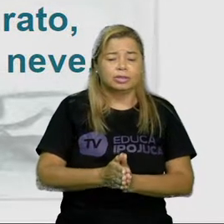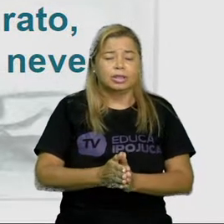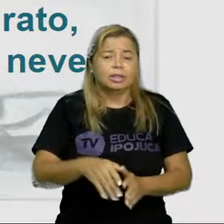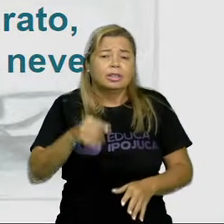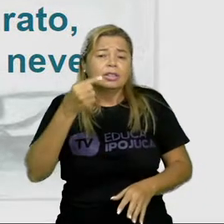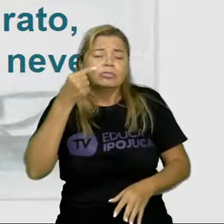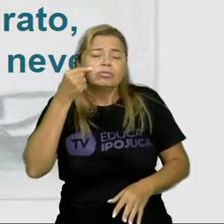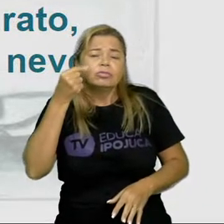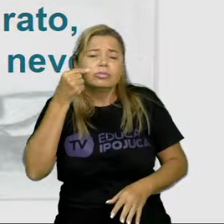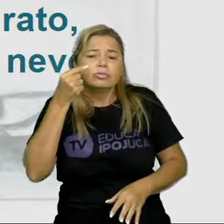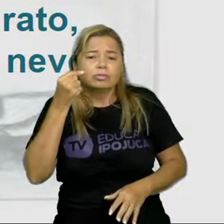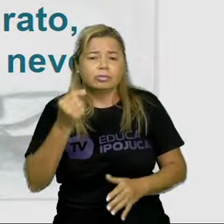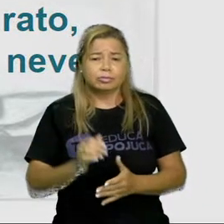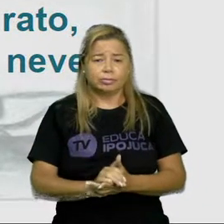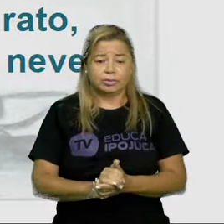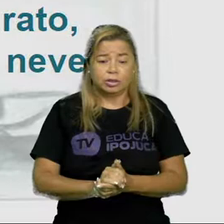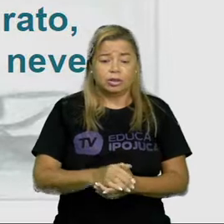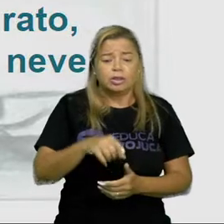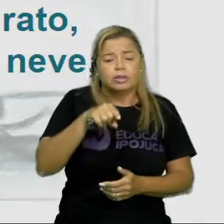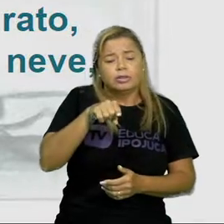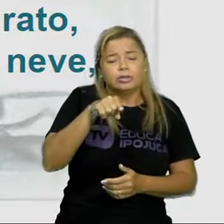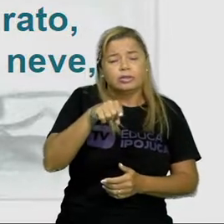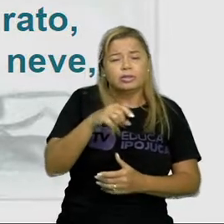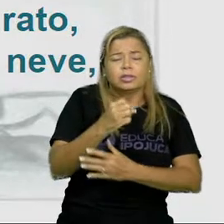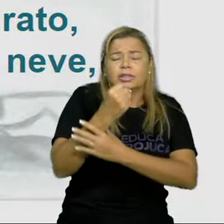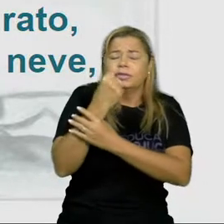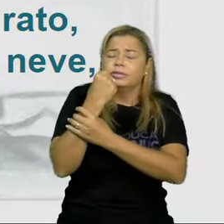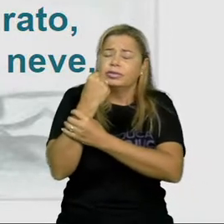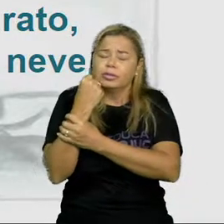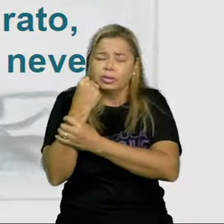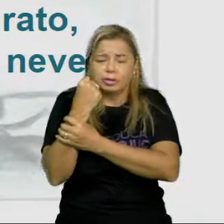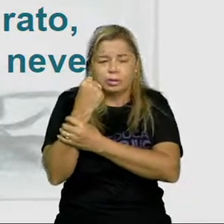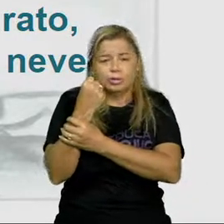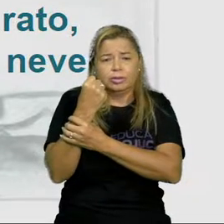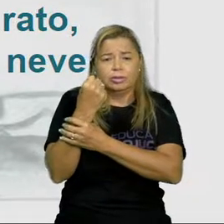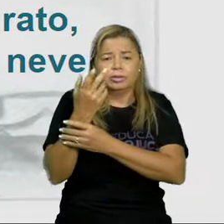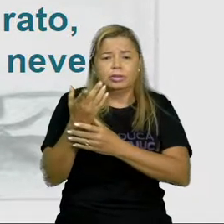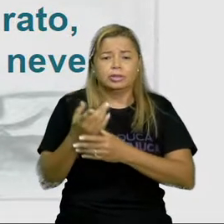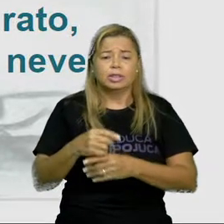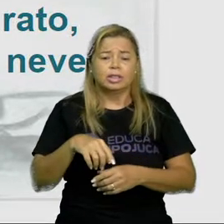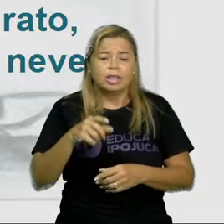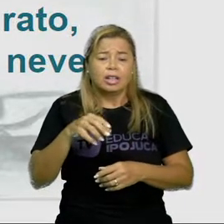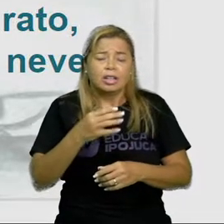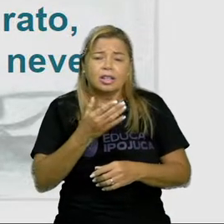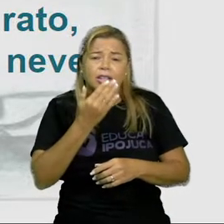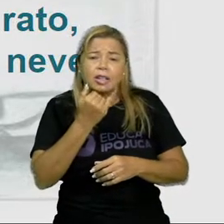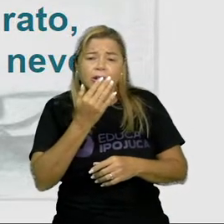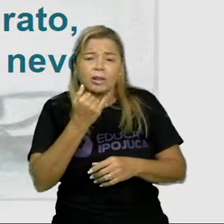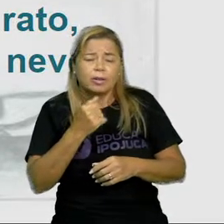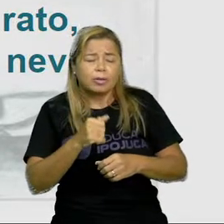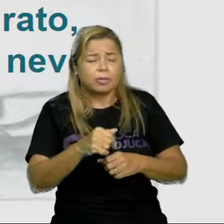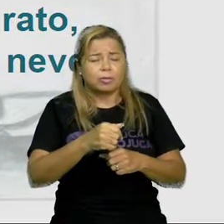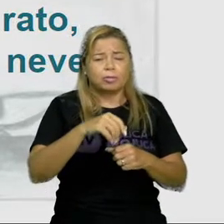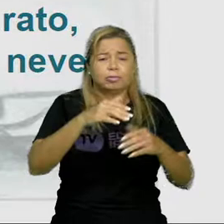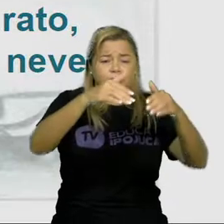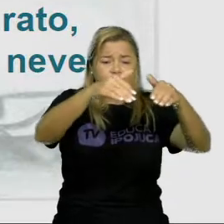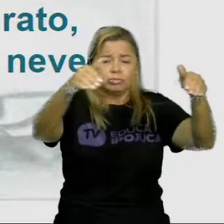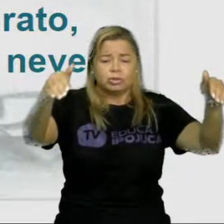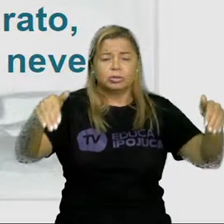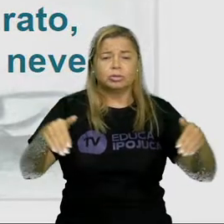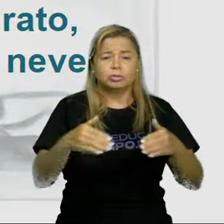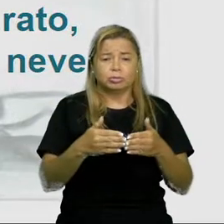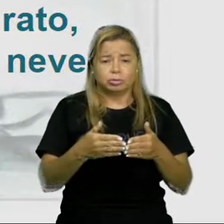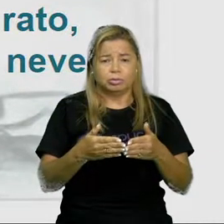ó rato, tu que és tão forte, que rói o muro, que tapa o sol, que